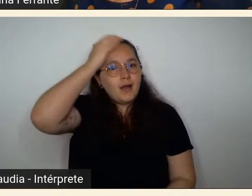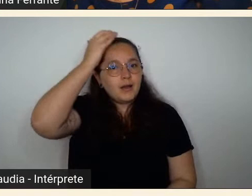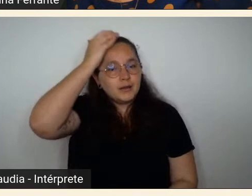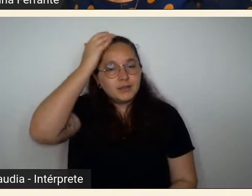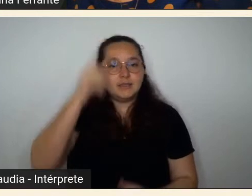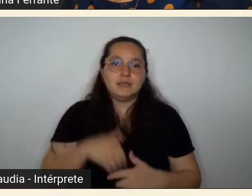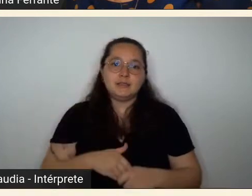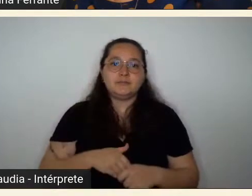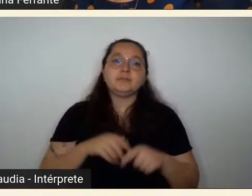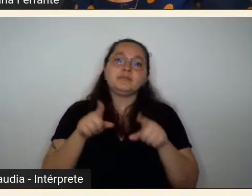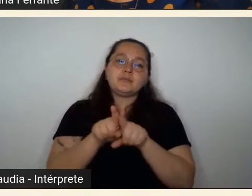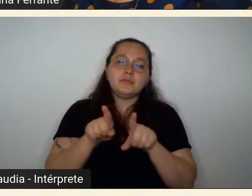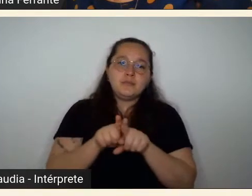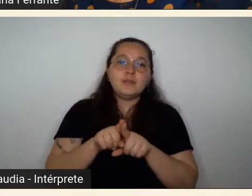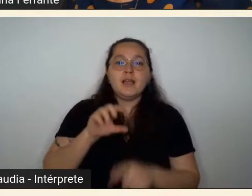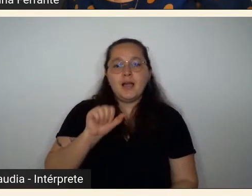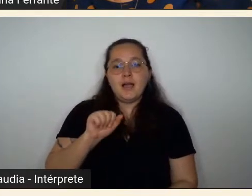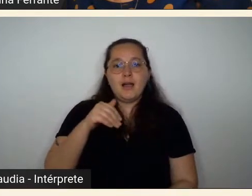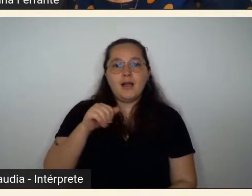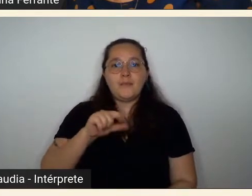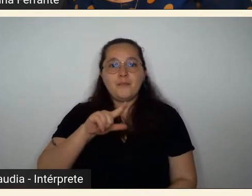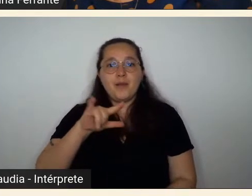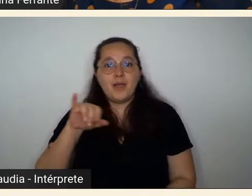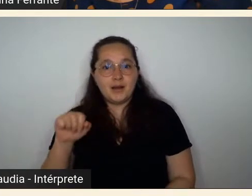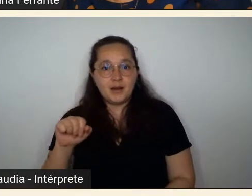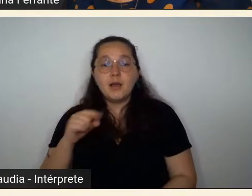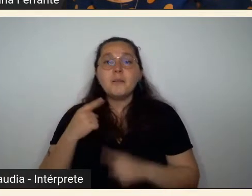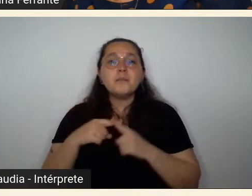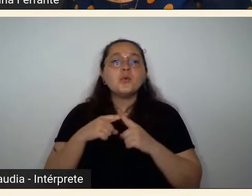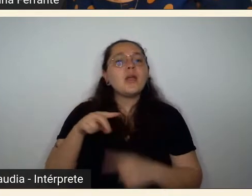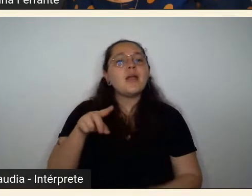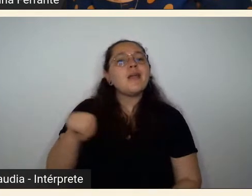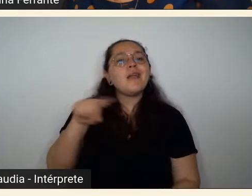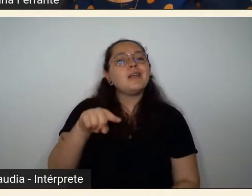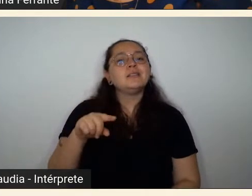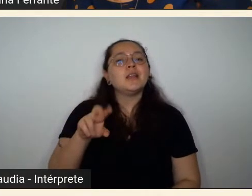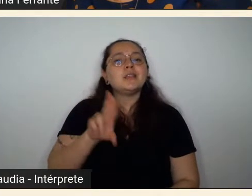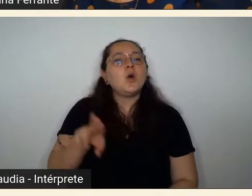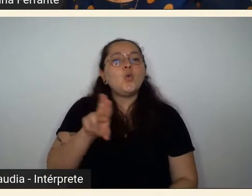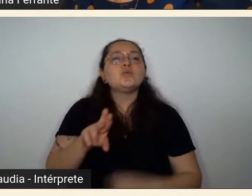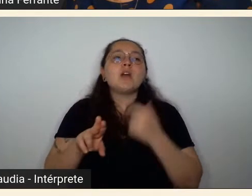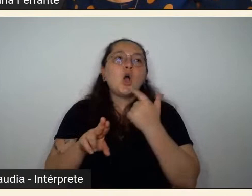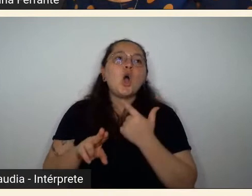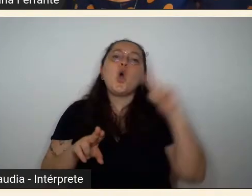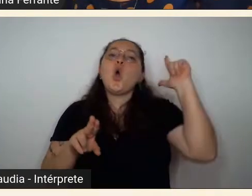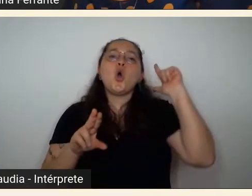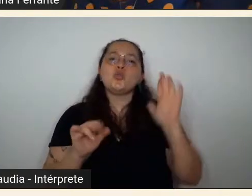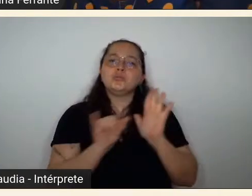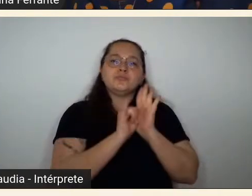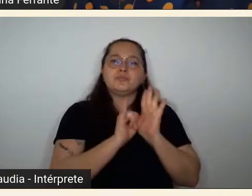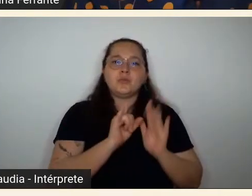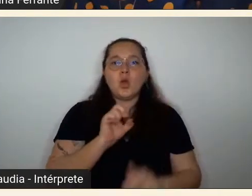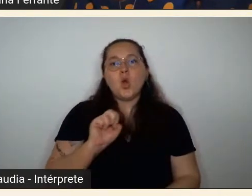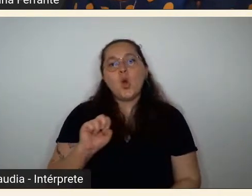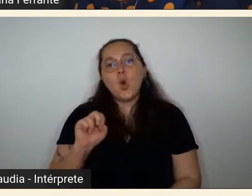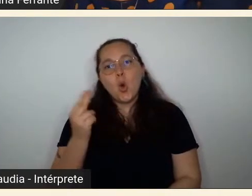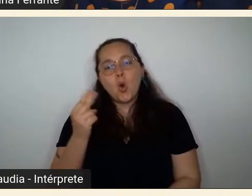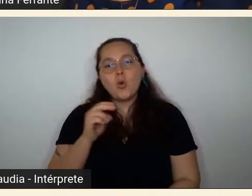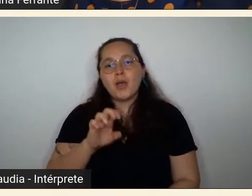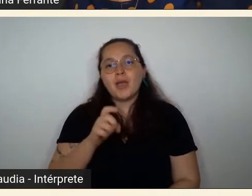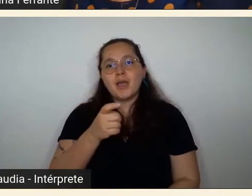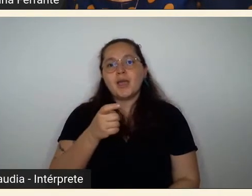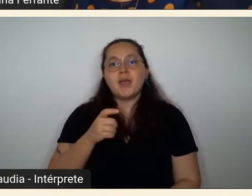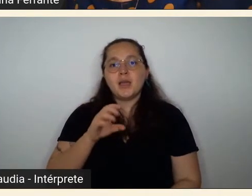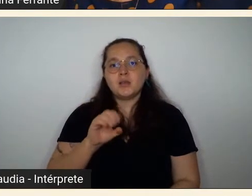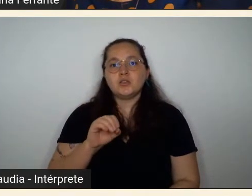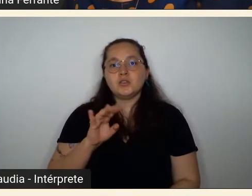cubana Amélia Pelais ou seja artistas que não usam muito essa ideia de uma outridade ou do exotismo como um capital então eu não